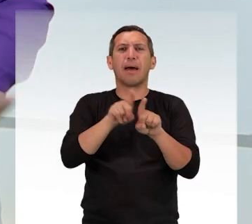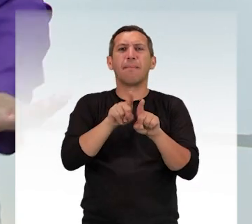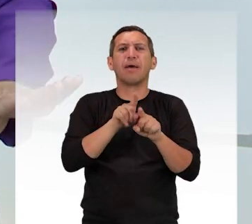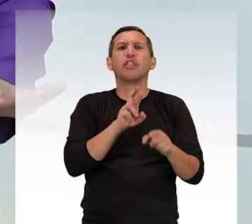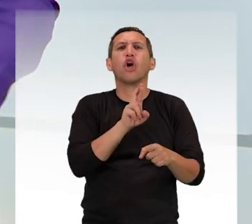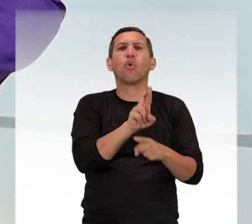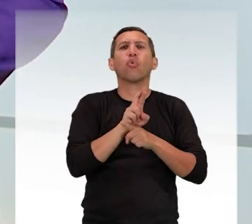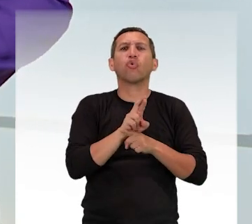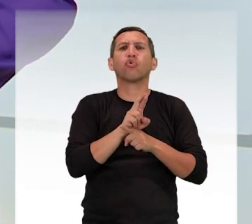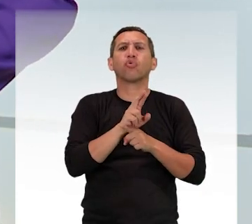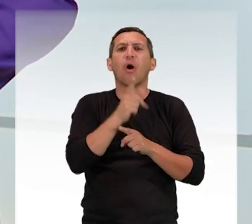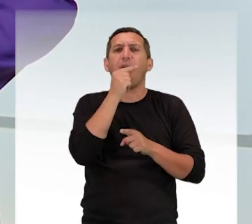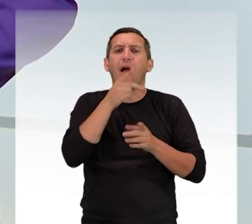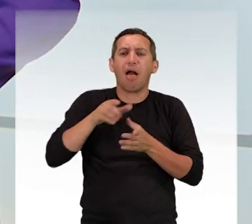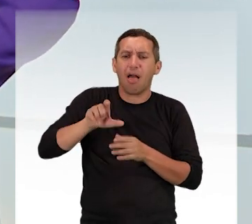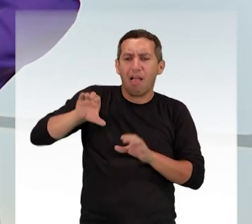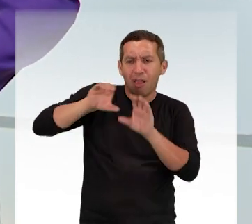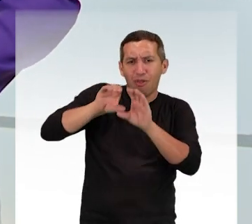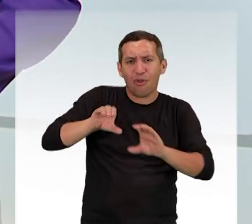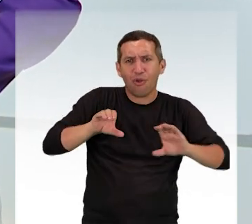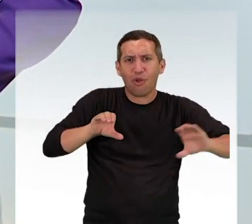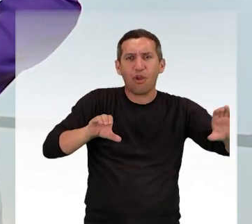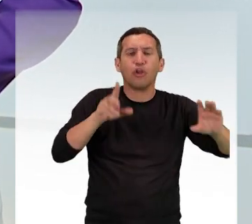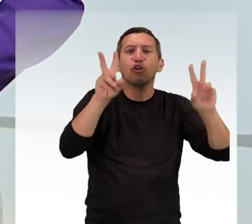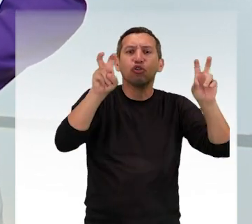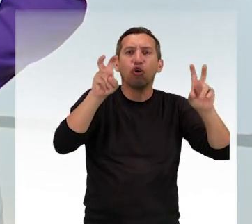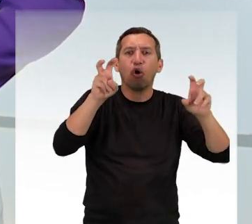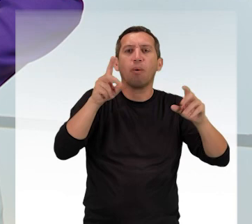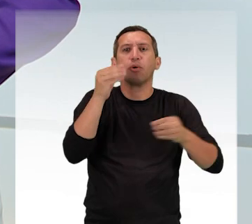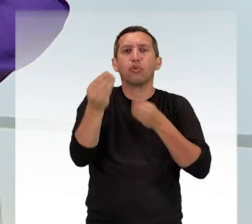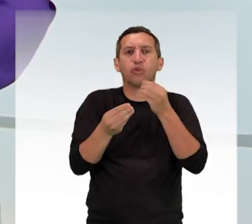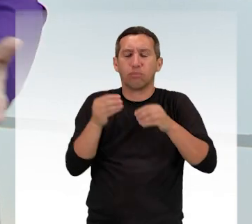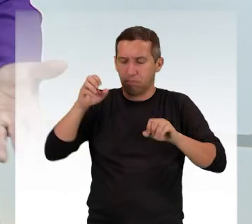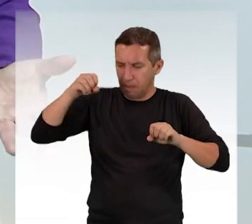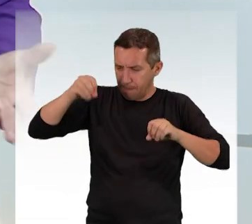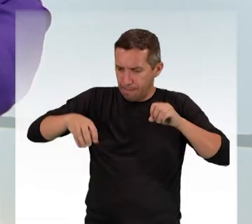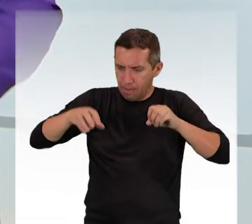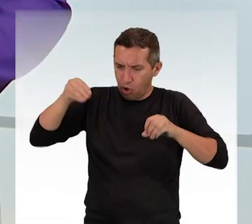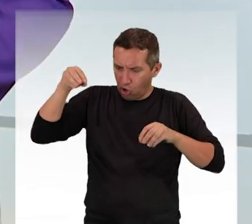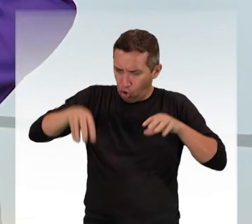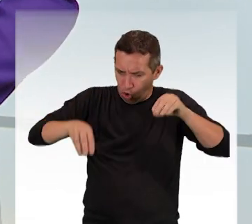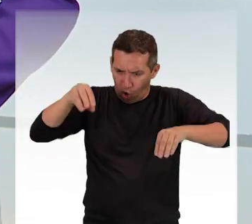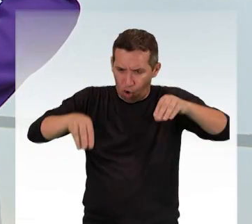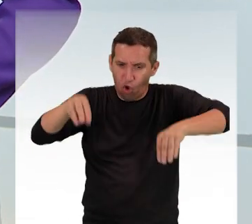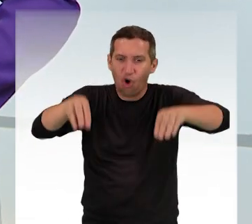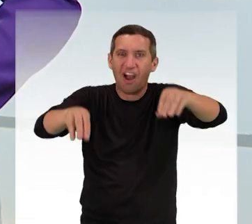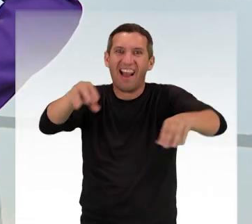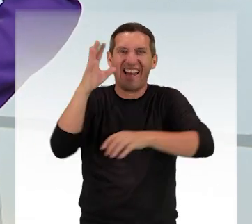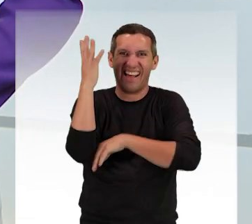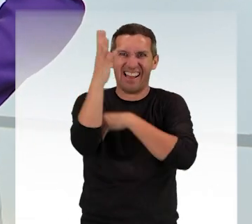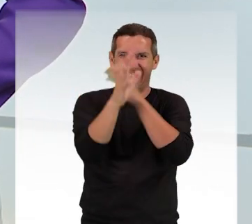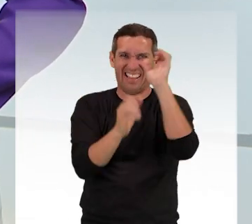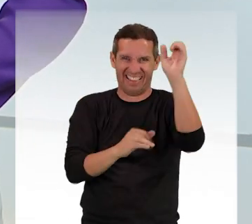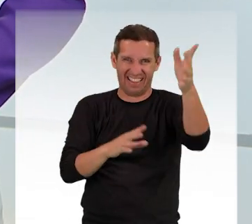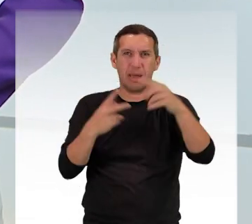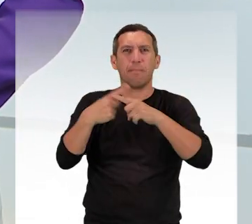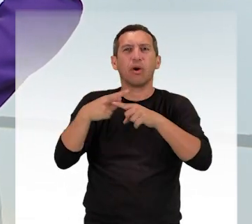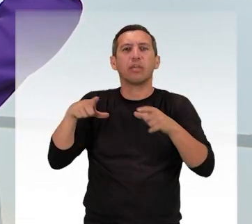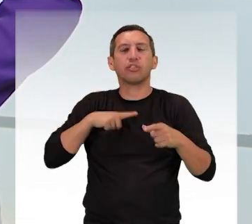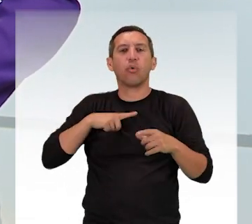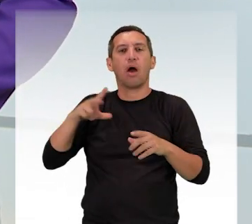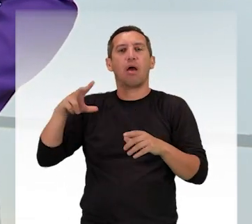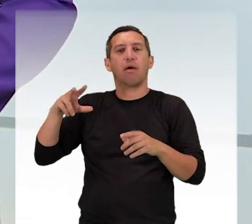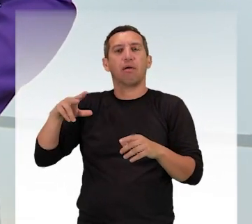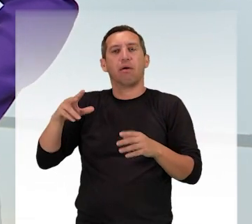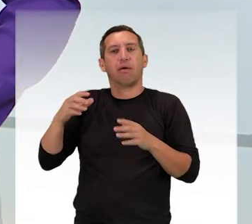Hídricos para que revogue a norma interna sobre a reposição de vegetação retirada das florestas e do cerrado por empresas e